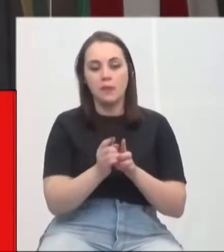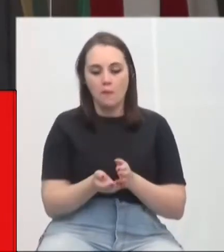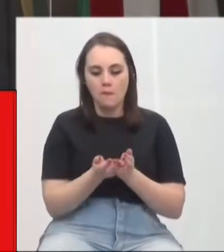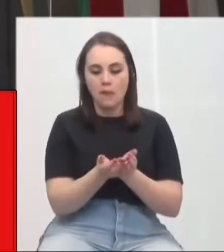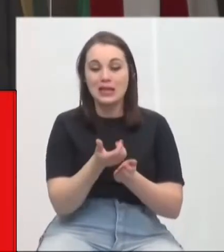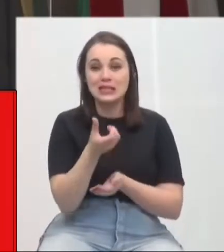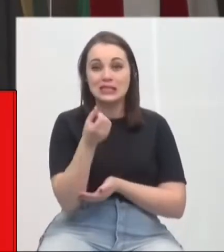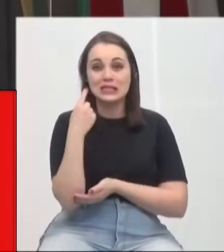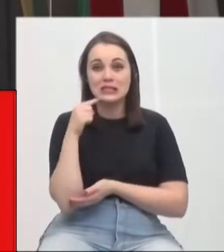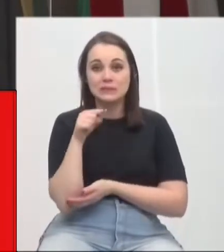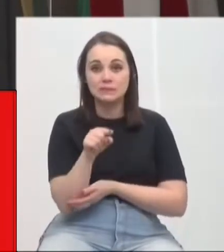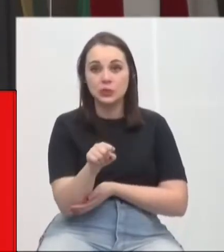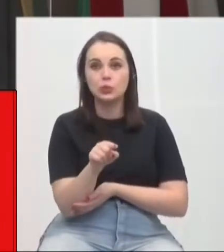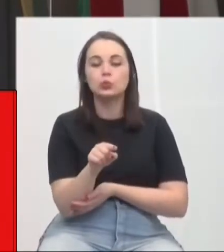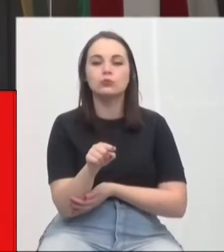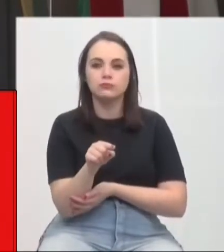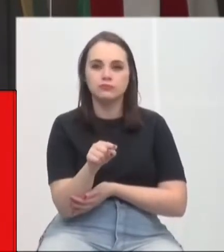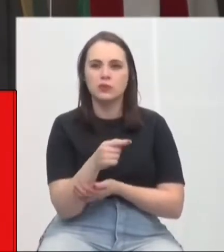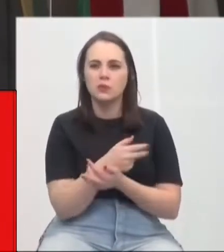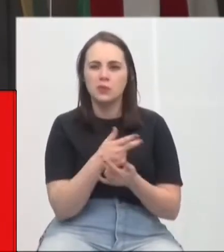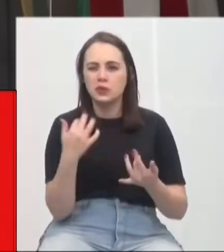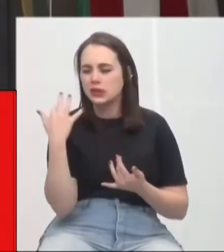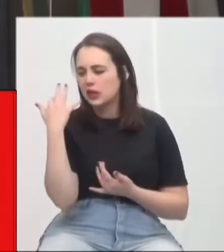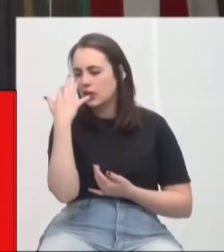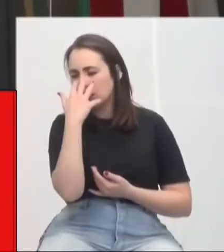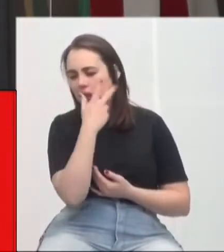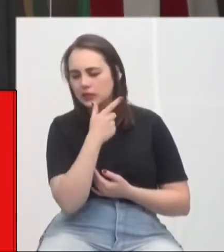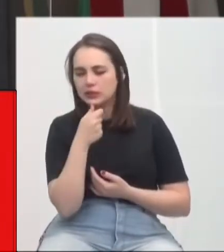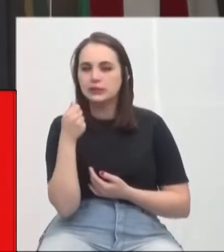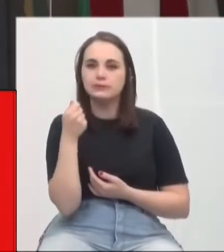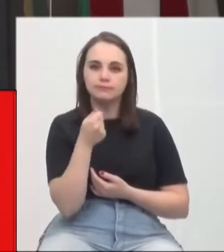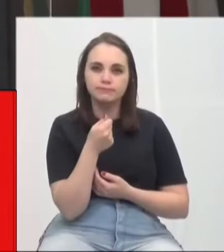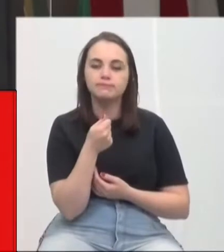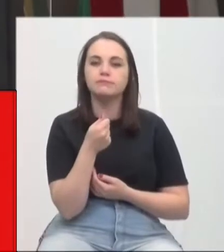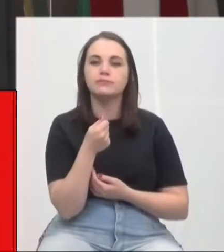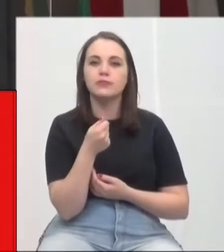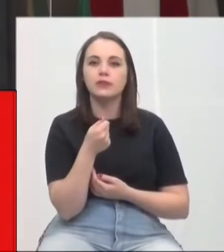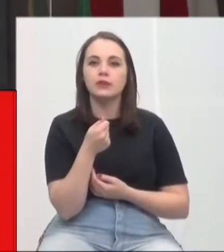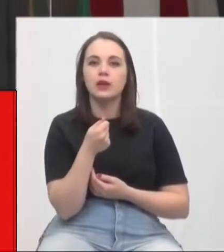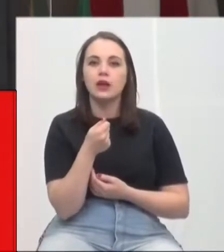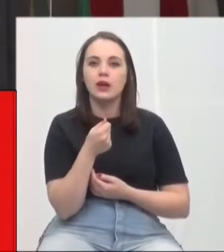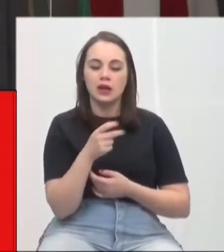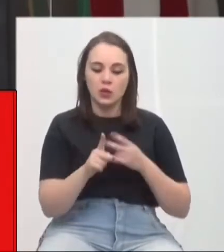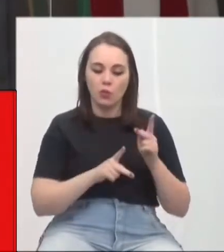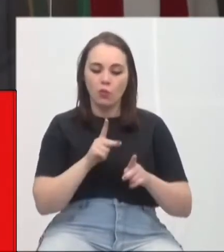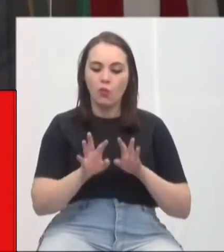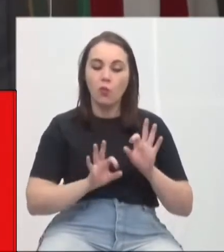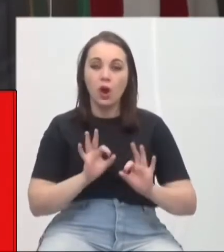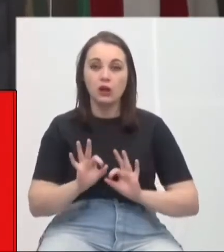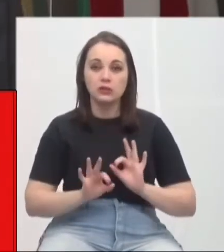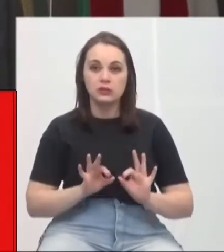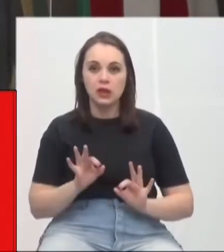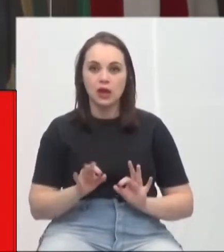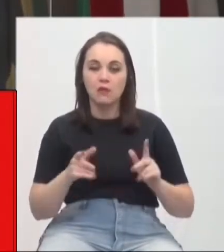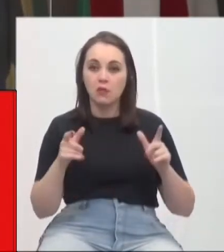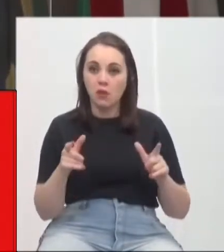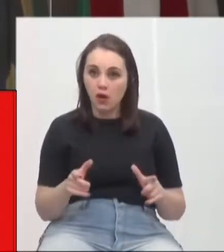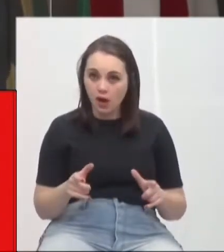embarcações ali, uma coisa muito bela, muito bonita, e um povo ordeiro, o local onde tinha maior